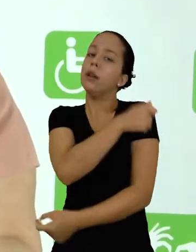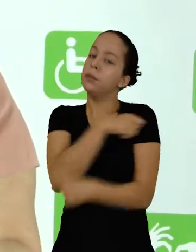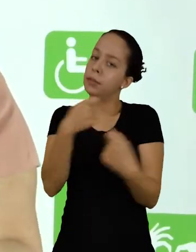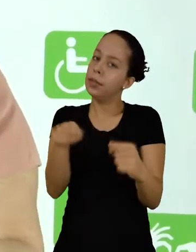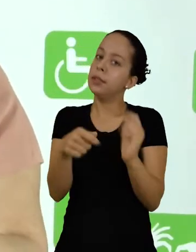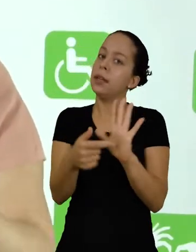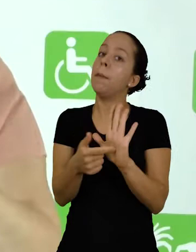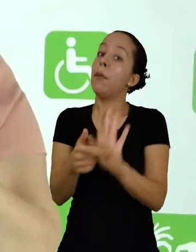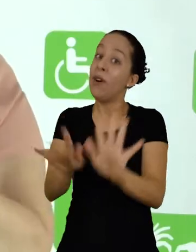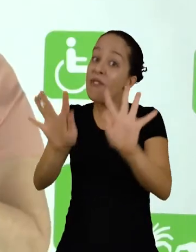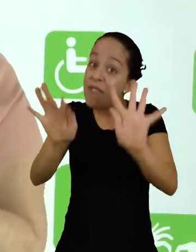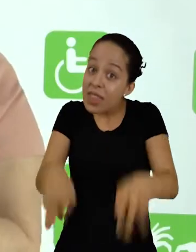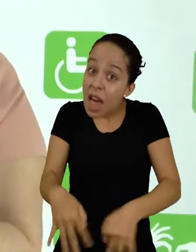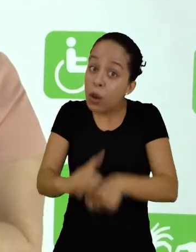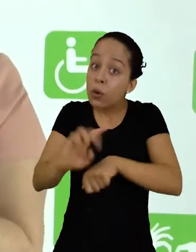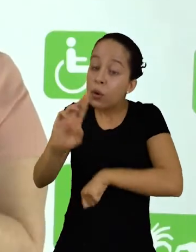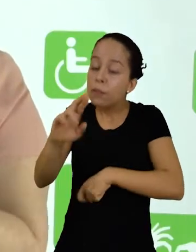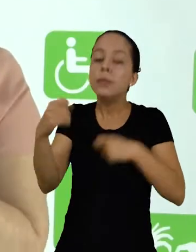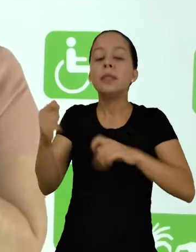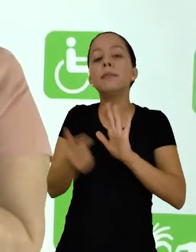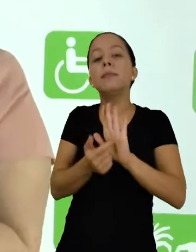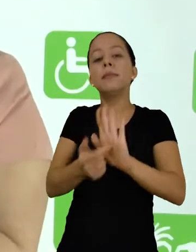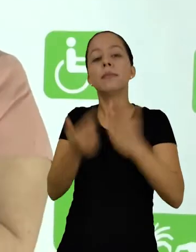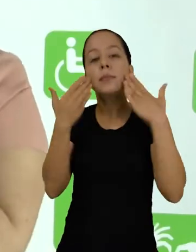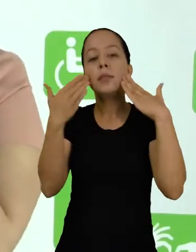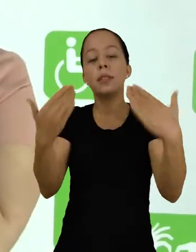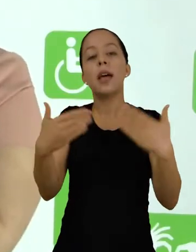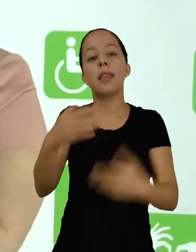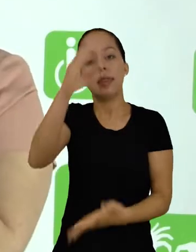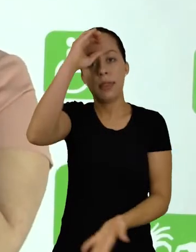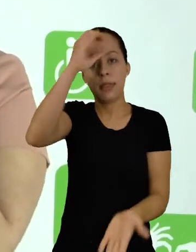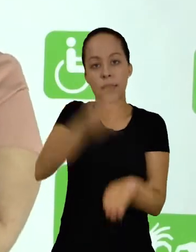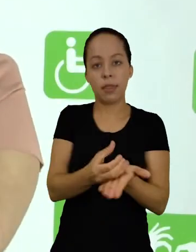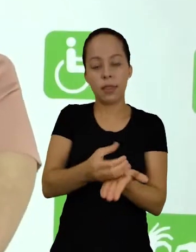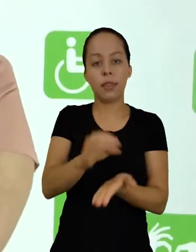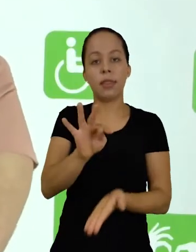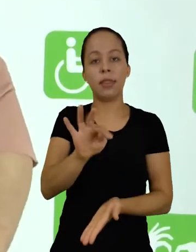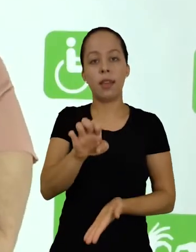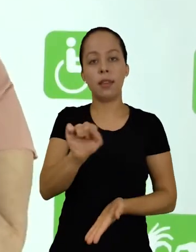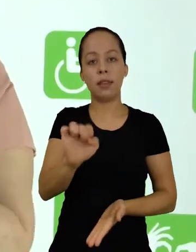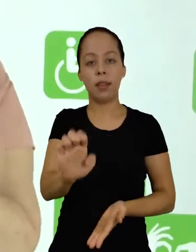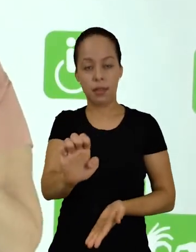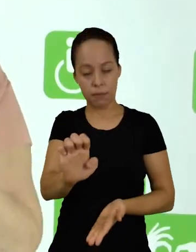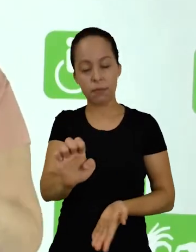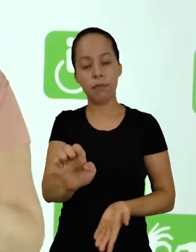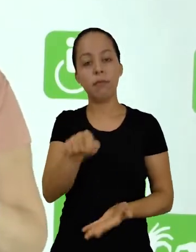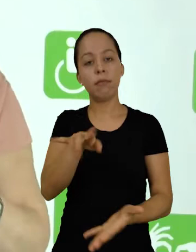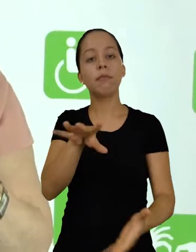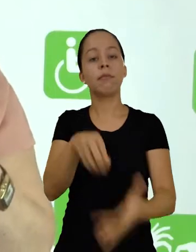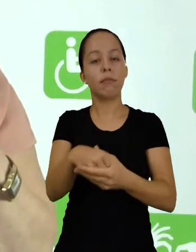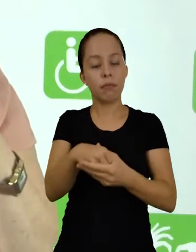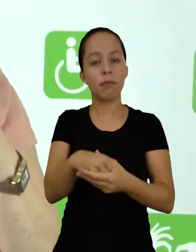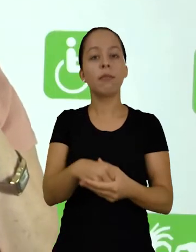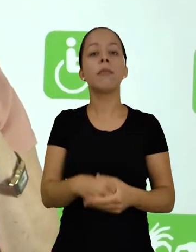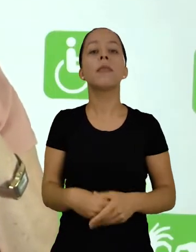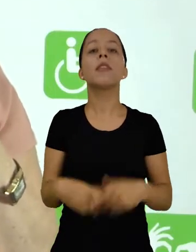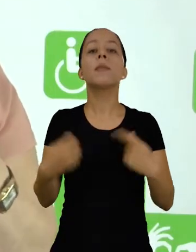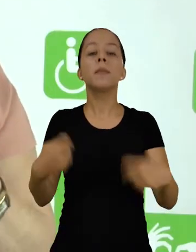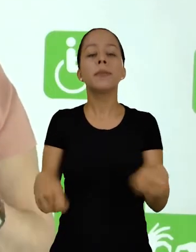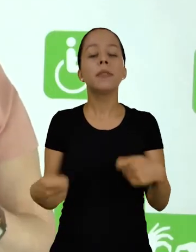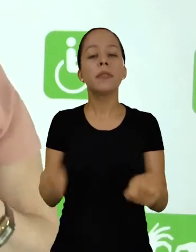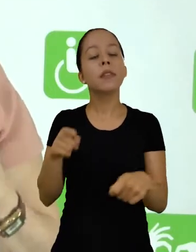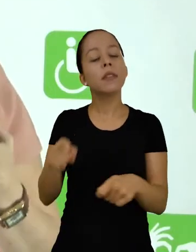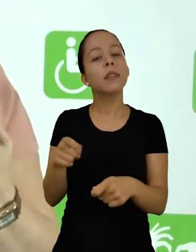tese, e ele objetiva, com a conclusão desse curso, a formação de